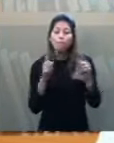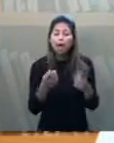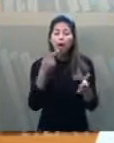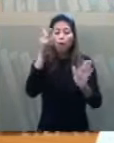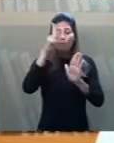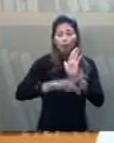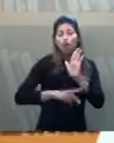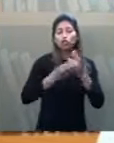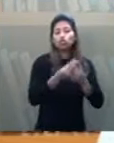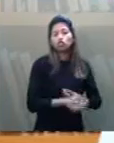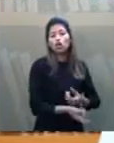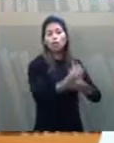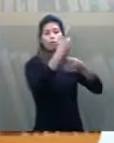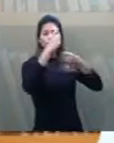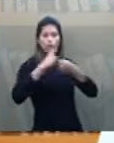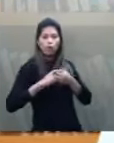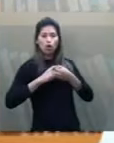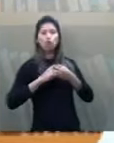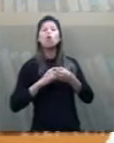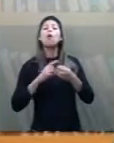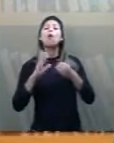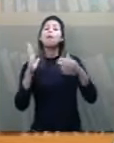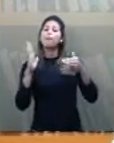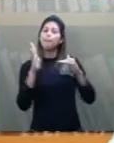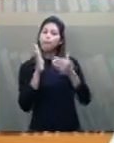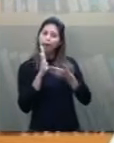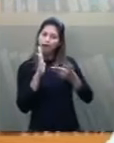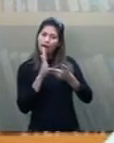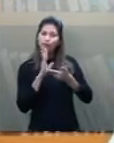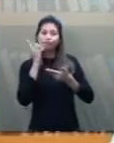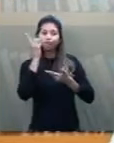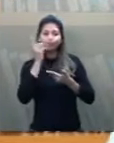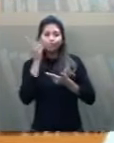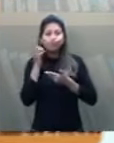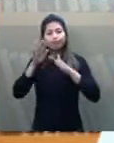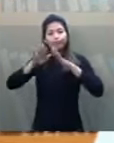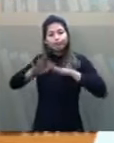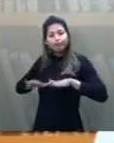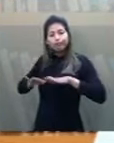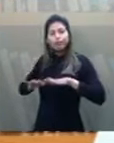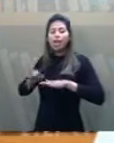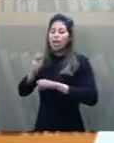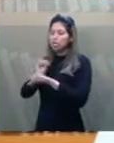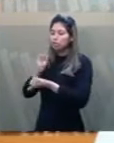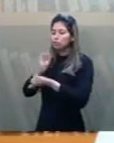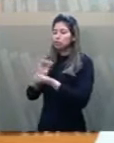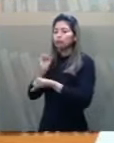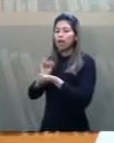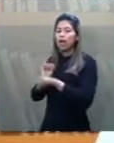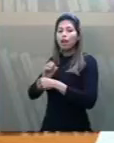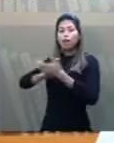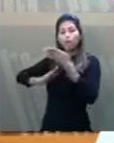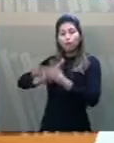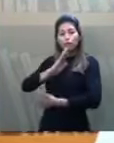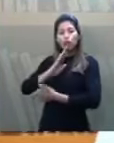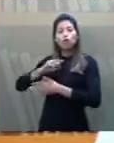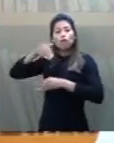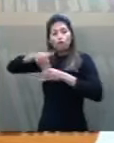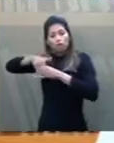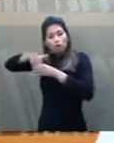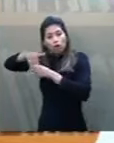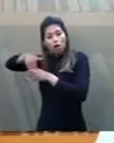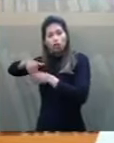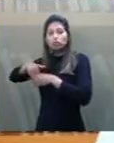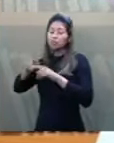e foi para a Câmara. Hoje ele está lá na Câmara dos Deputados, aguardando votação, e aí não tem